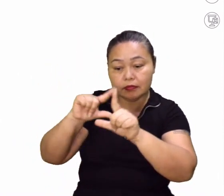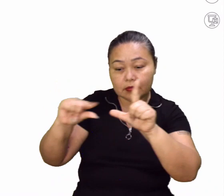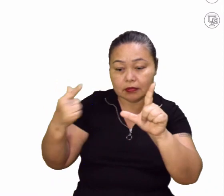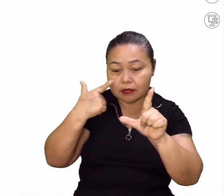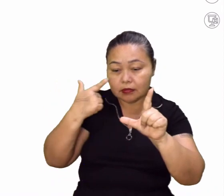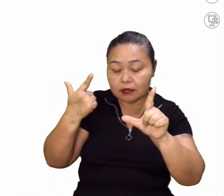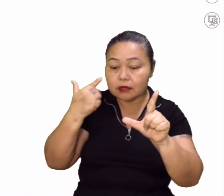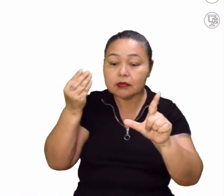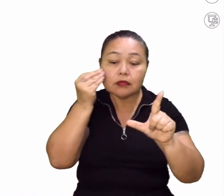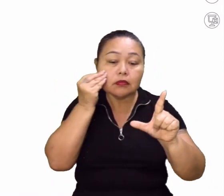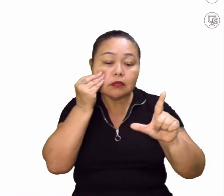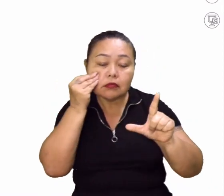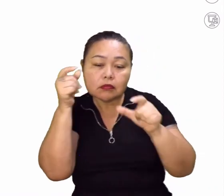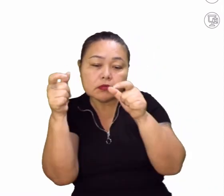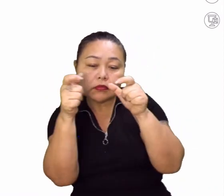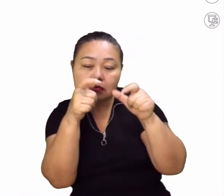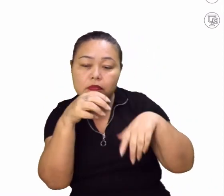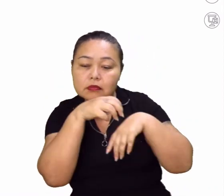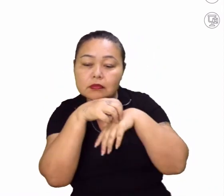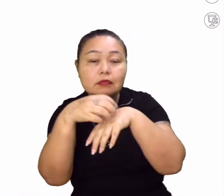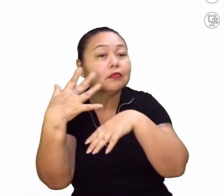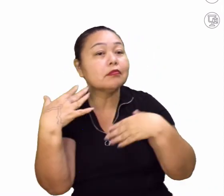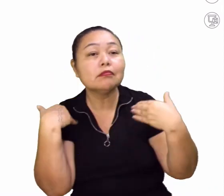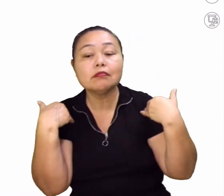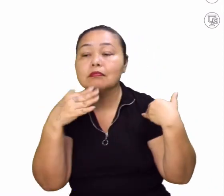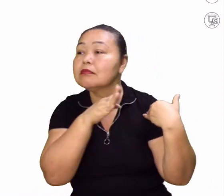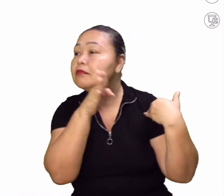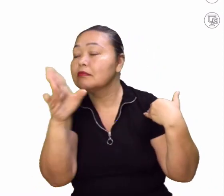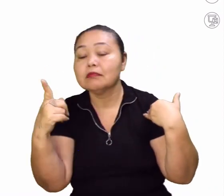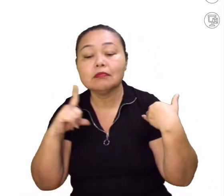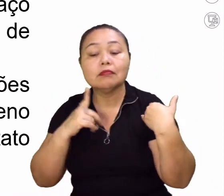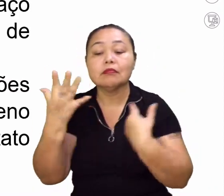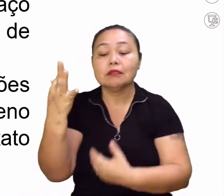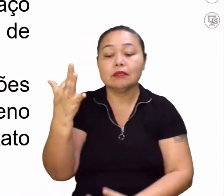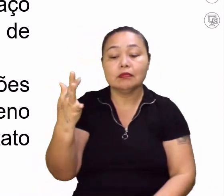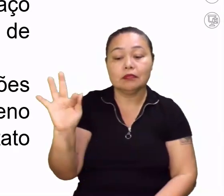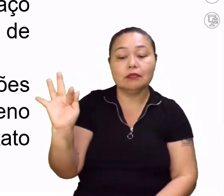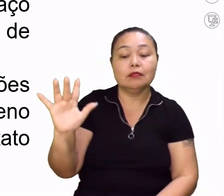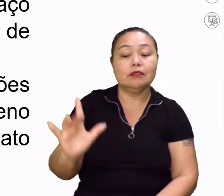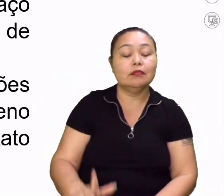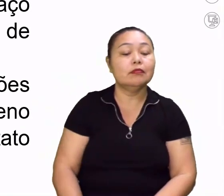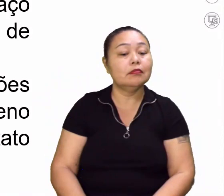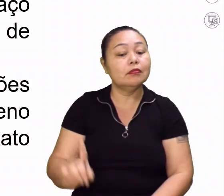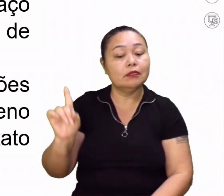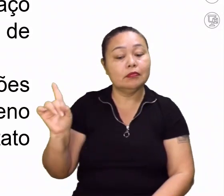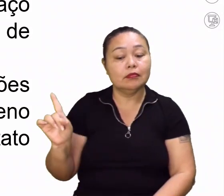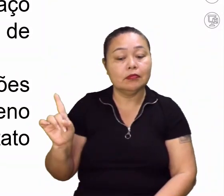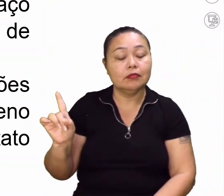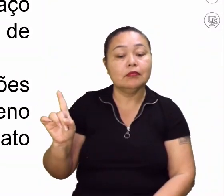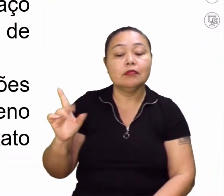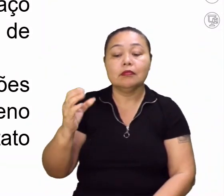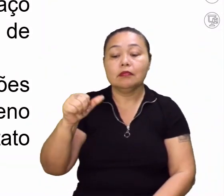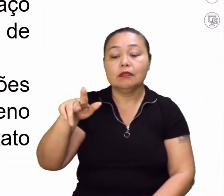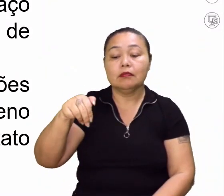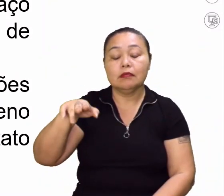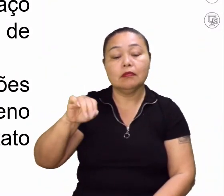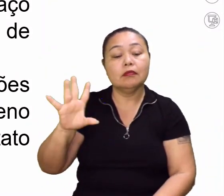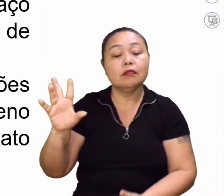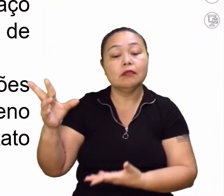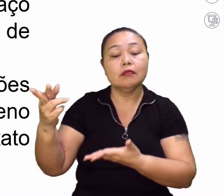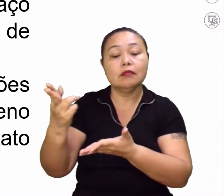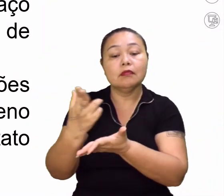verificar as regiões turísticas desse turismo na França. Então, o Croquis são esquemas